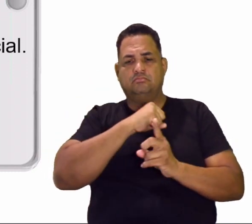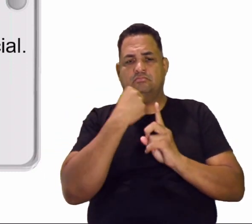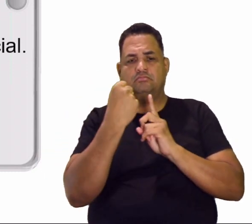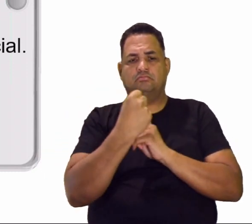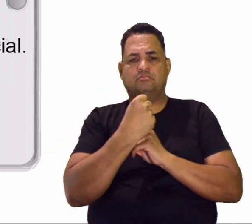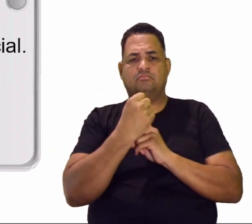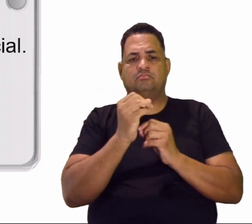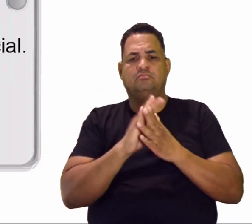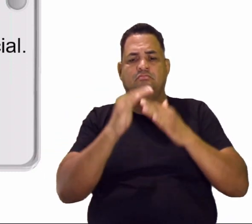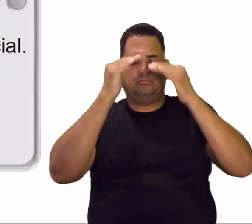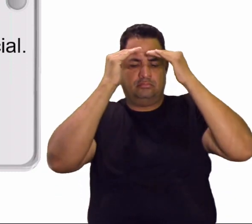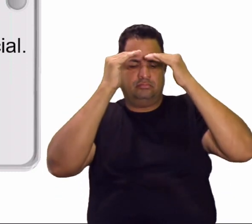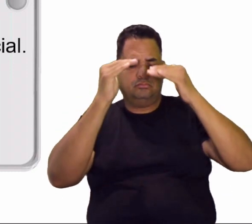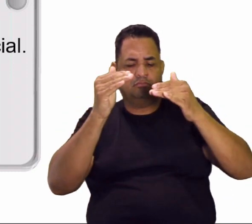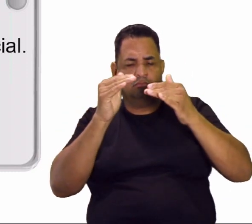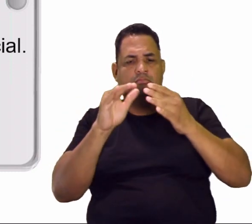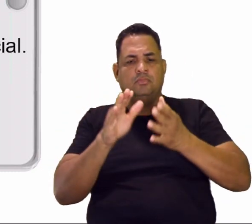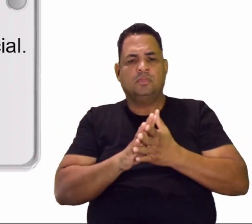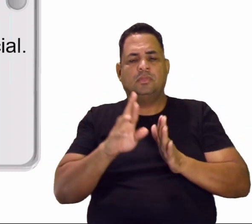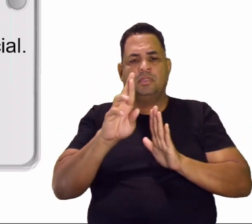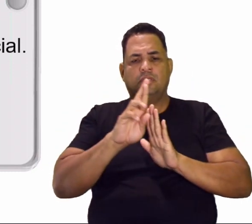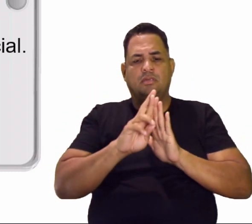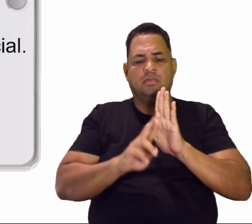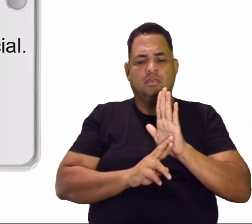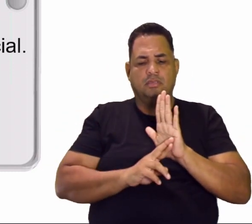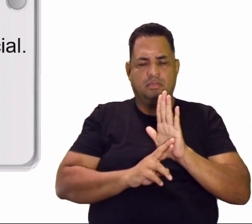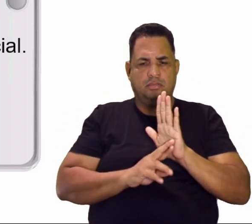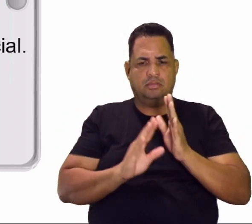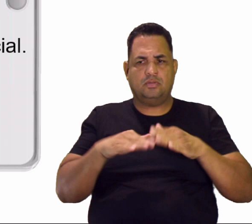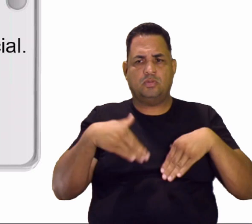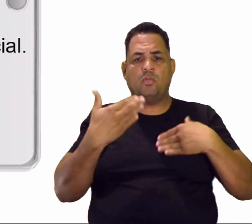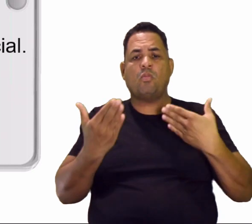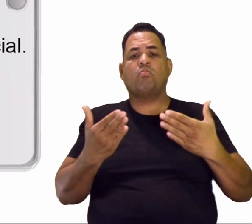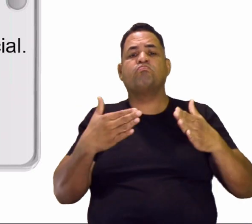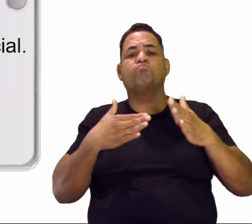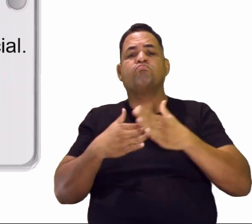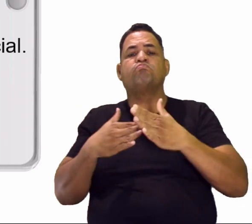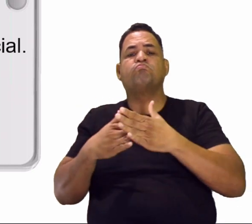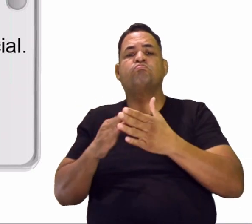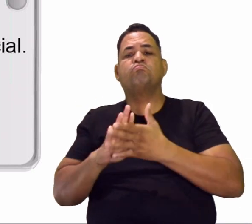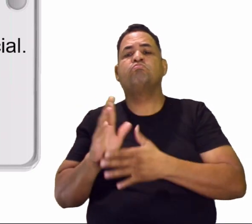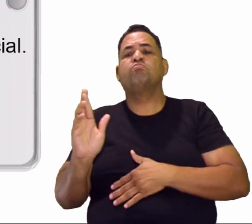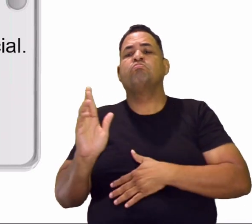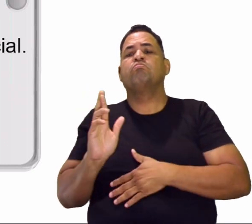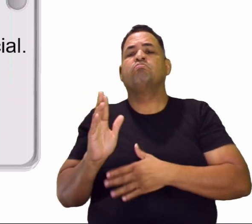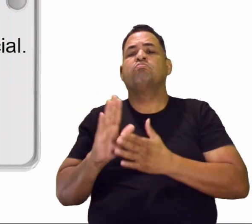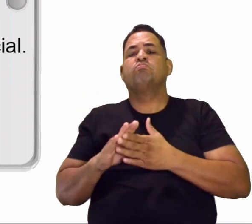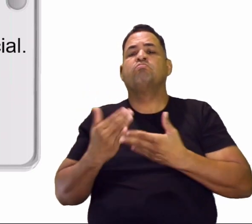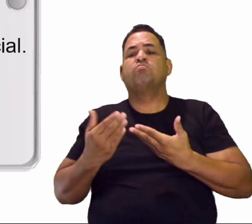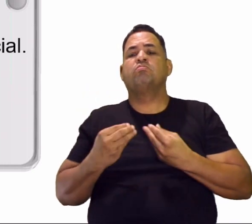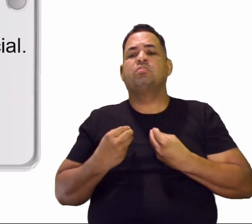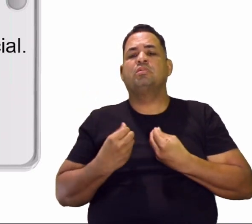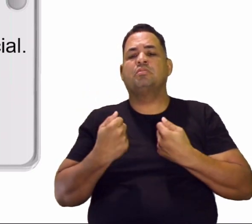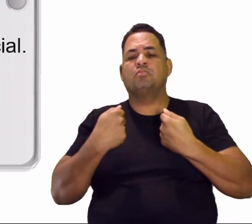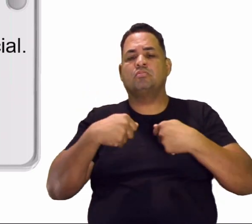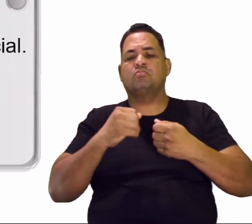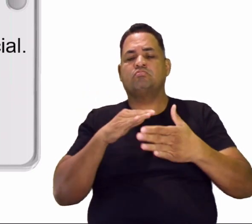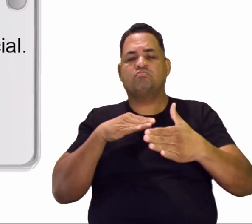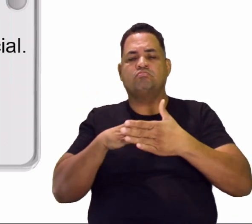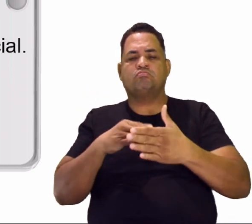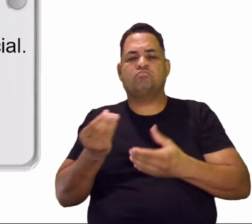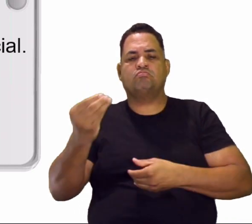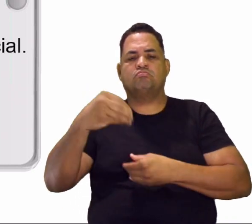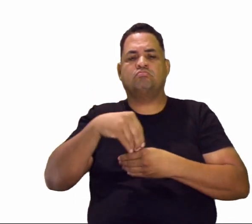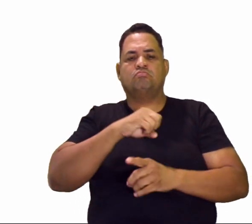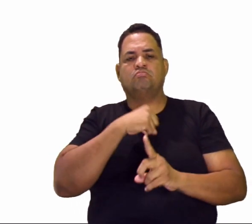ele obedeça as regras? Quais são os limites? Quem é que dá os limites para esse indivíduo dentro da sociedade,